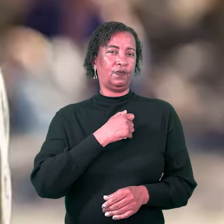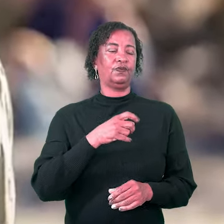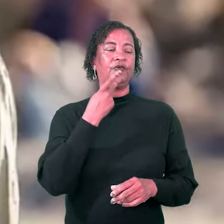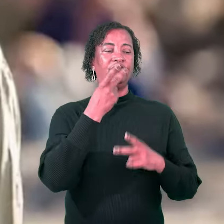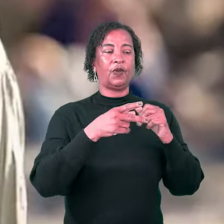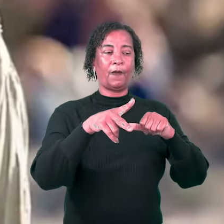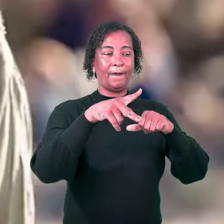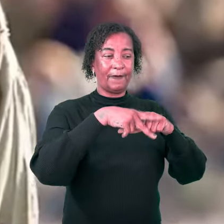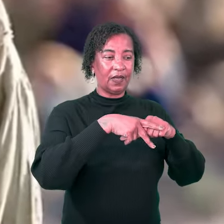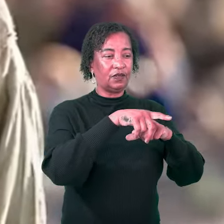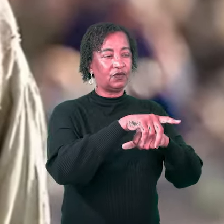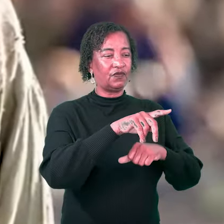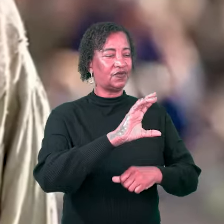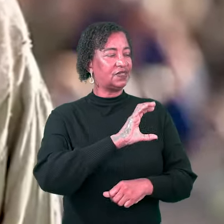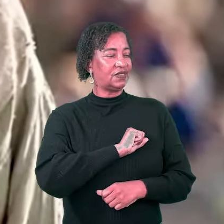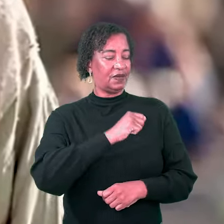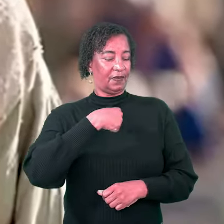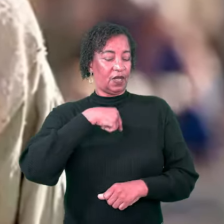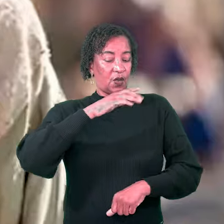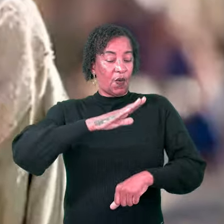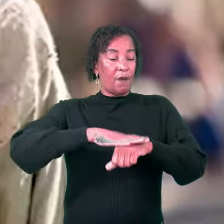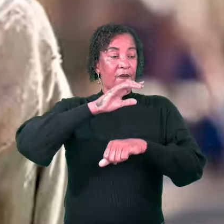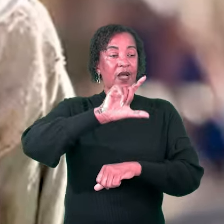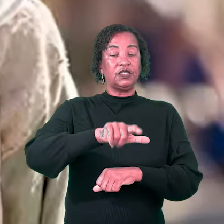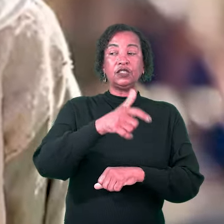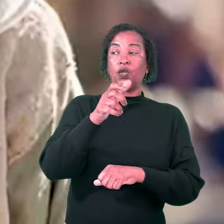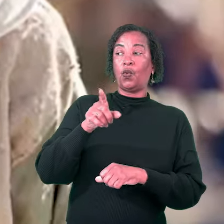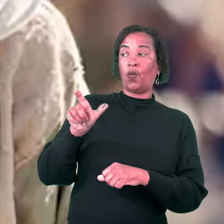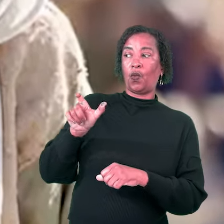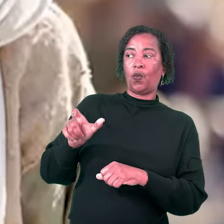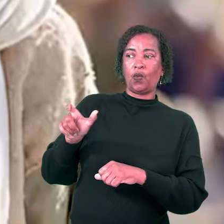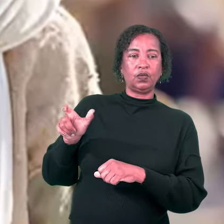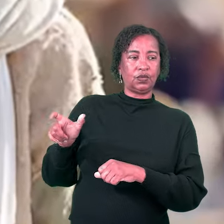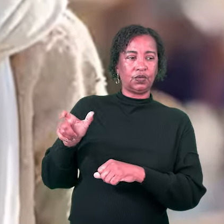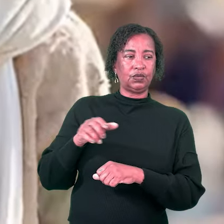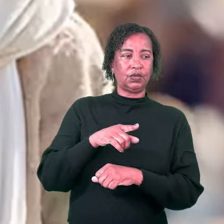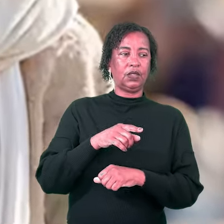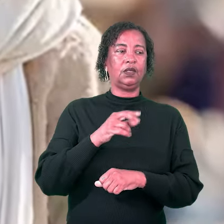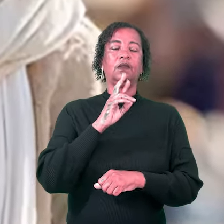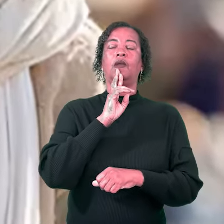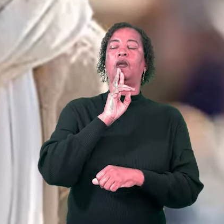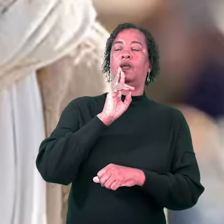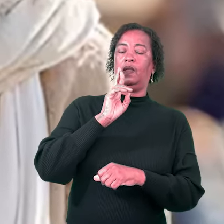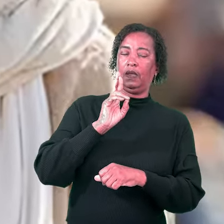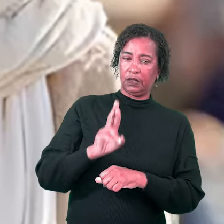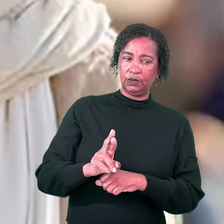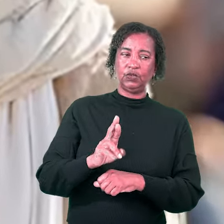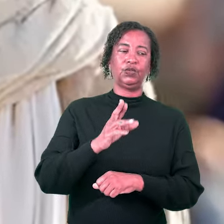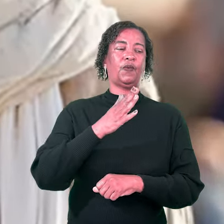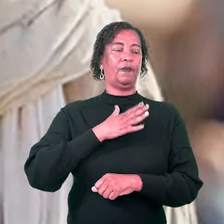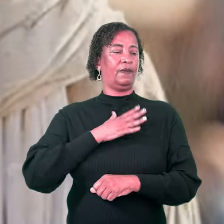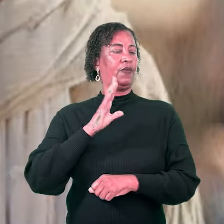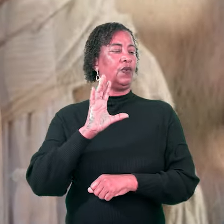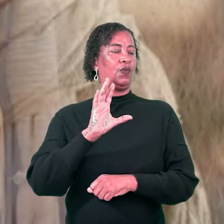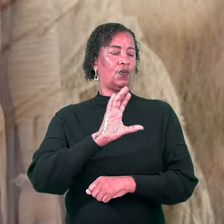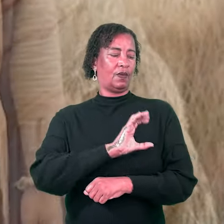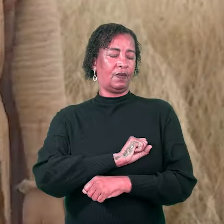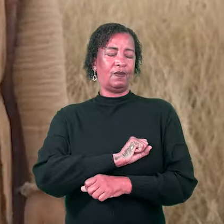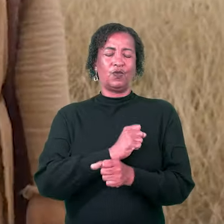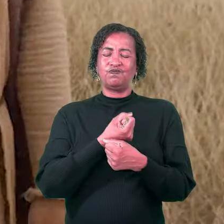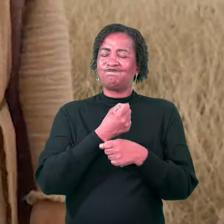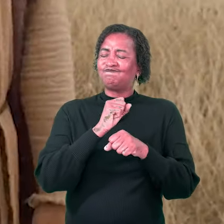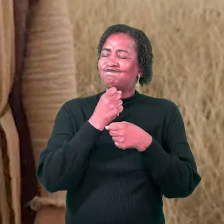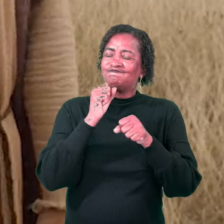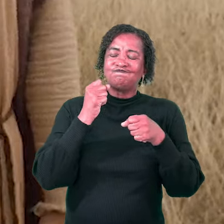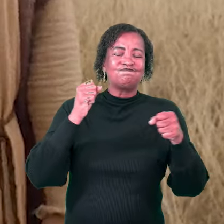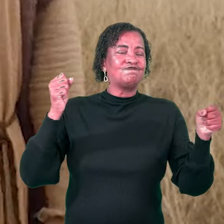você me ama mais do que estes? Pedro respondeu sem se vangloriar de que seu amor era maior do que de todos